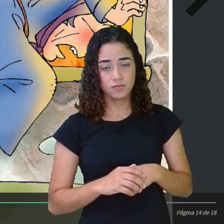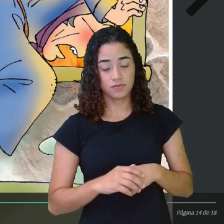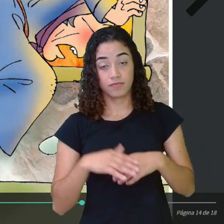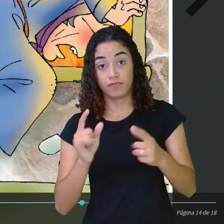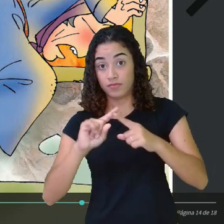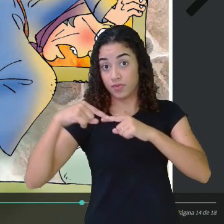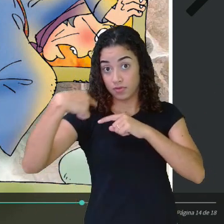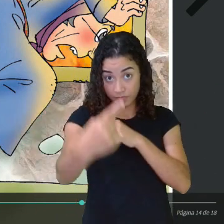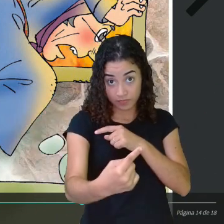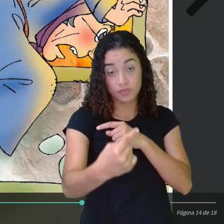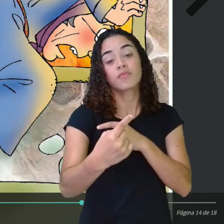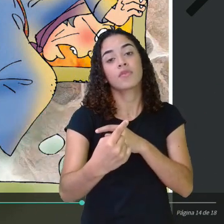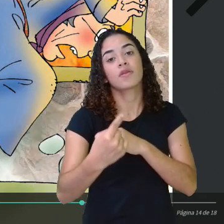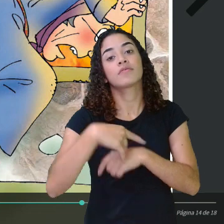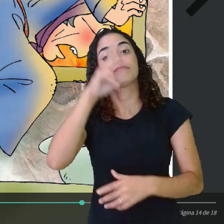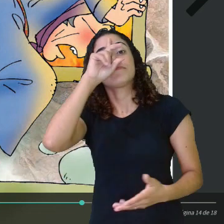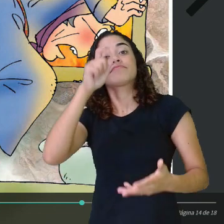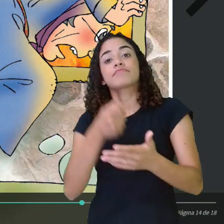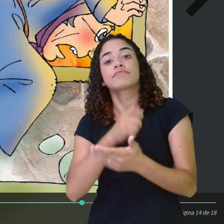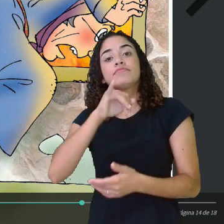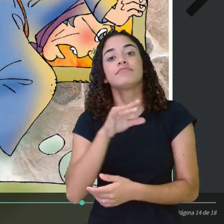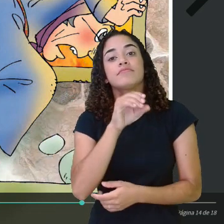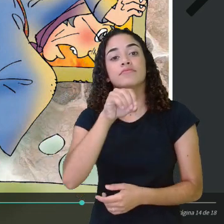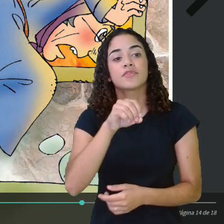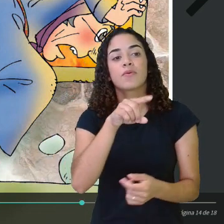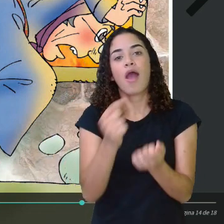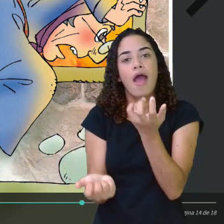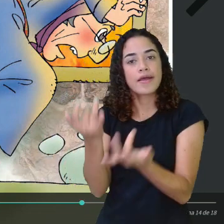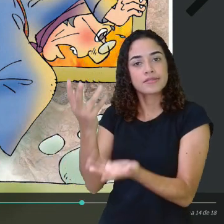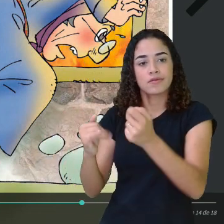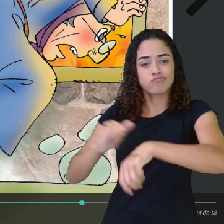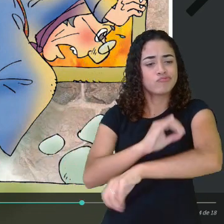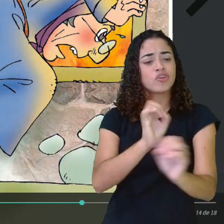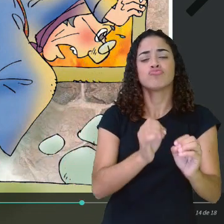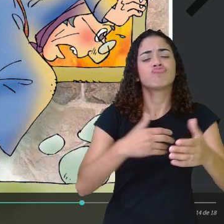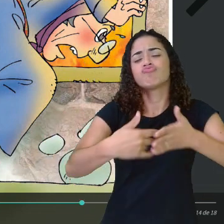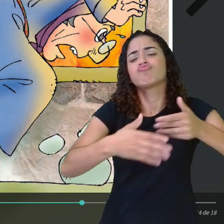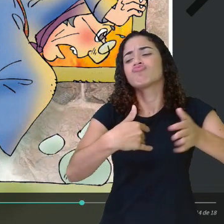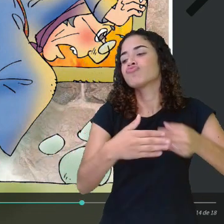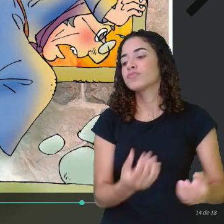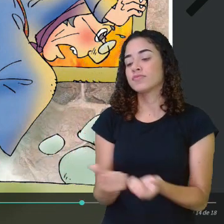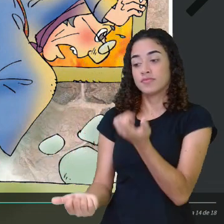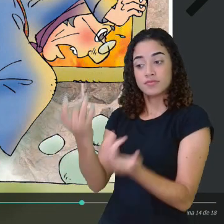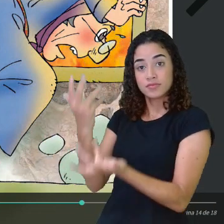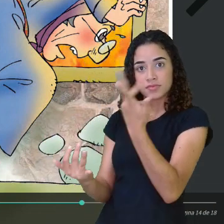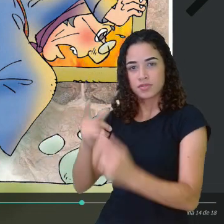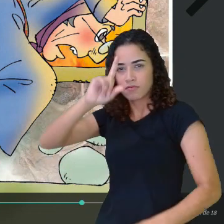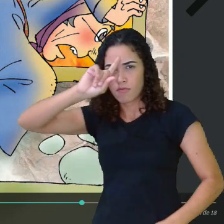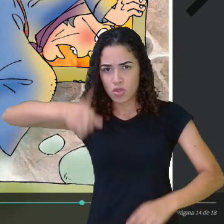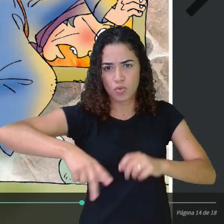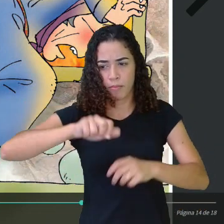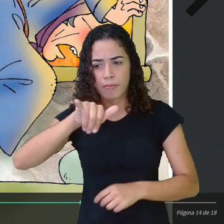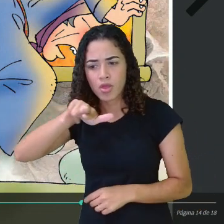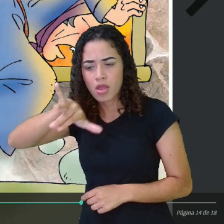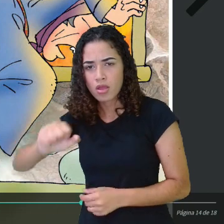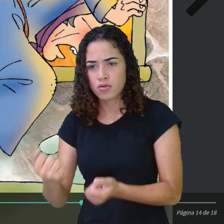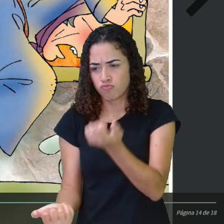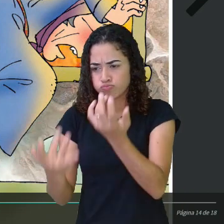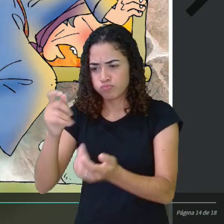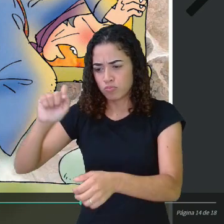bruxa decidiu que ia assar João mesmo, ele não tendo engordado. Então, ordenou que Maria acendesse o forno.